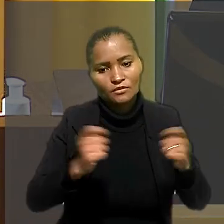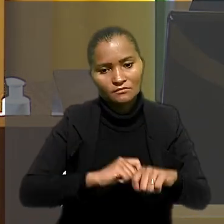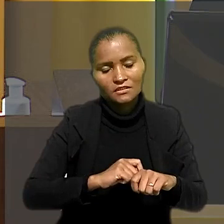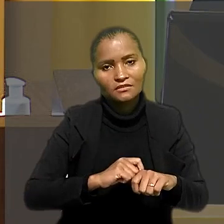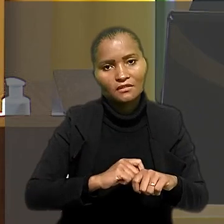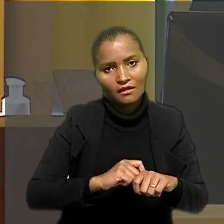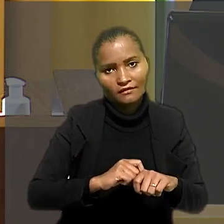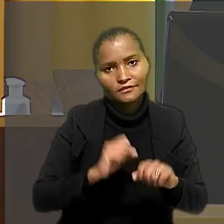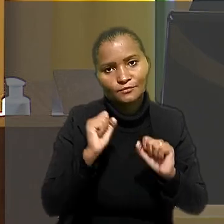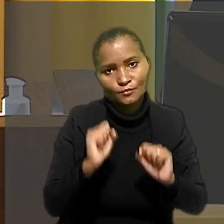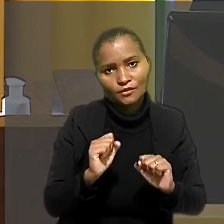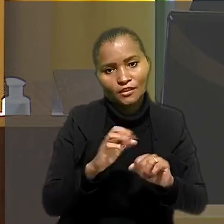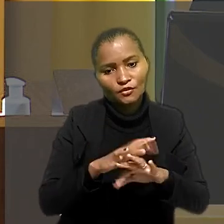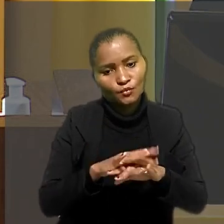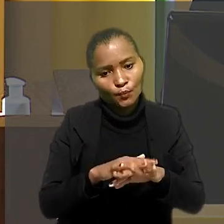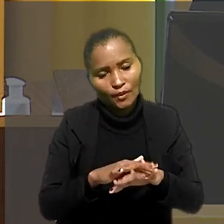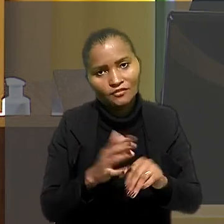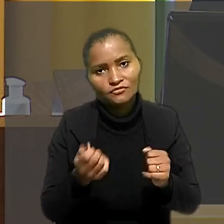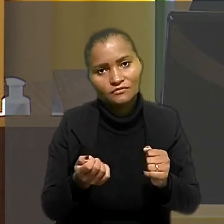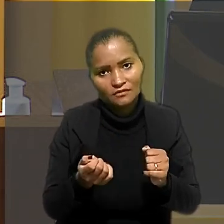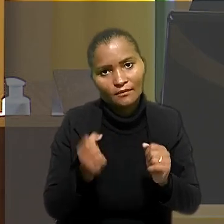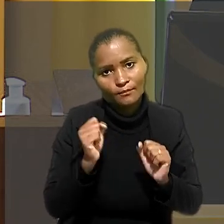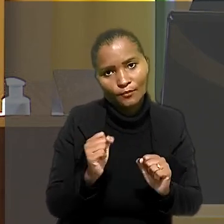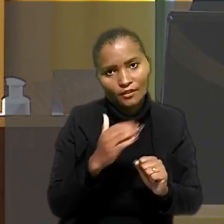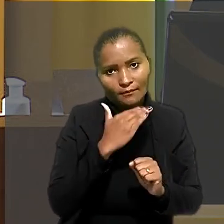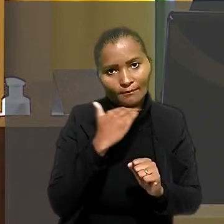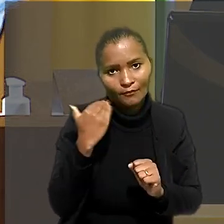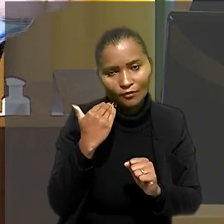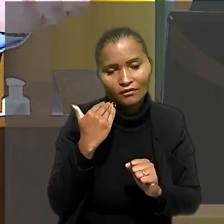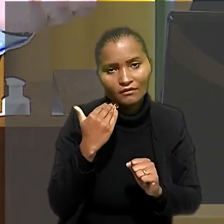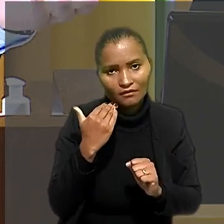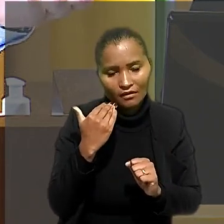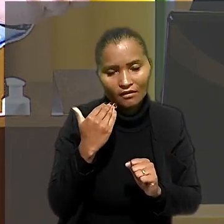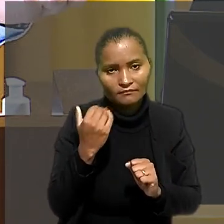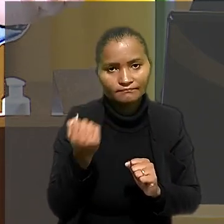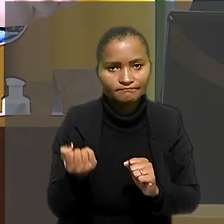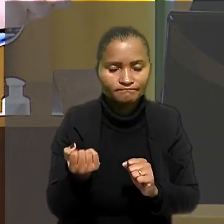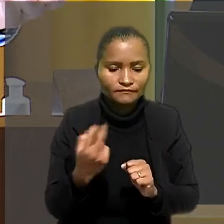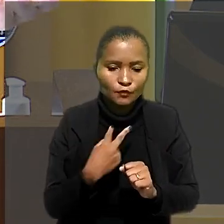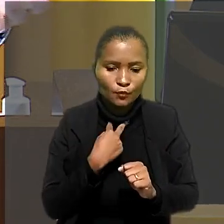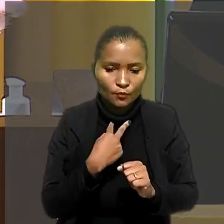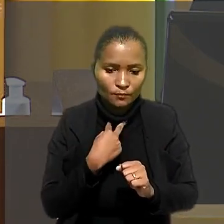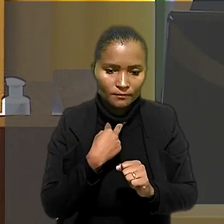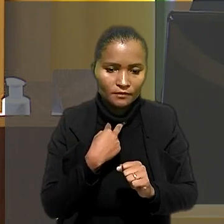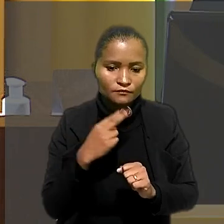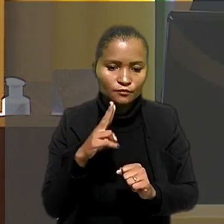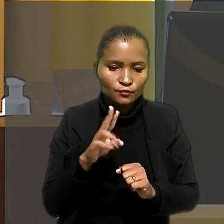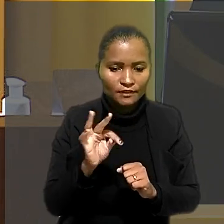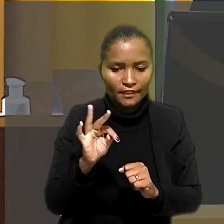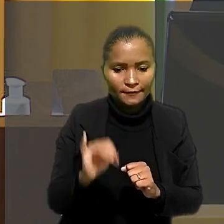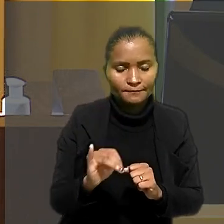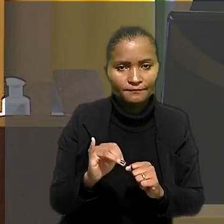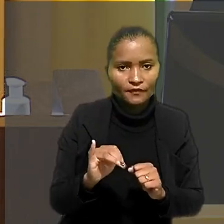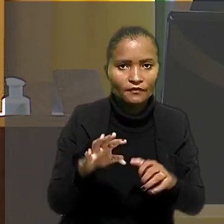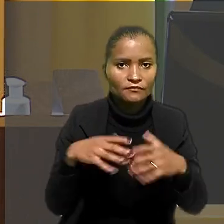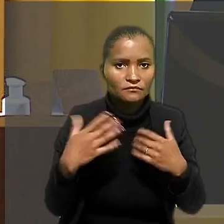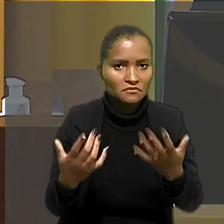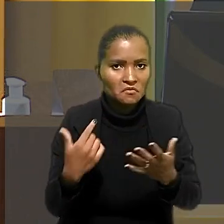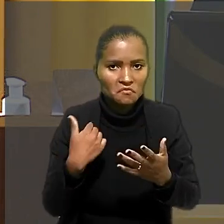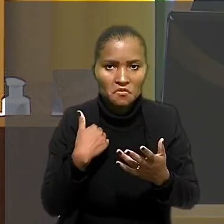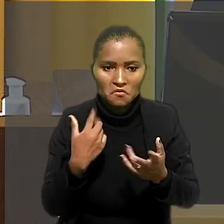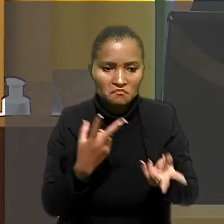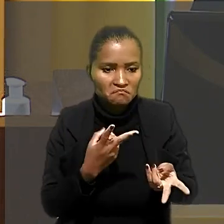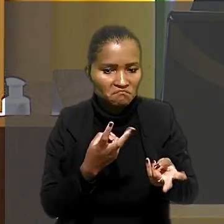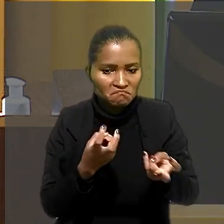a comorbidade e vir ao óbito e estar ocupando um leito de UTI. Então, eu não